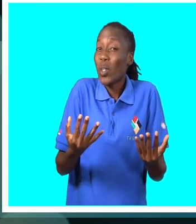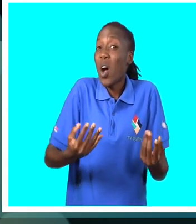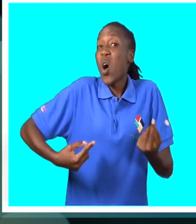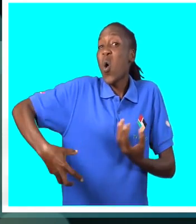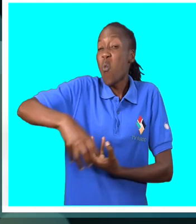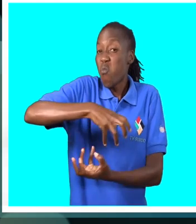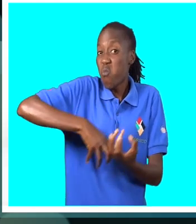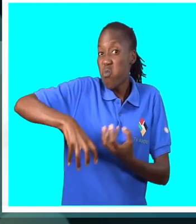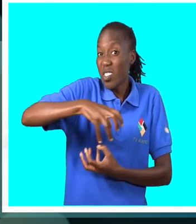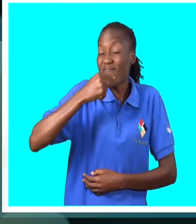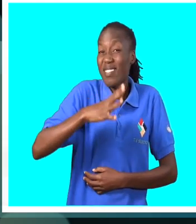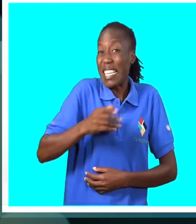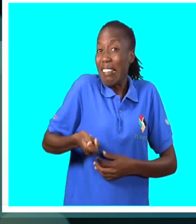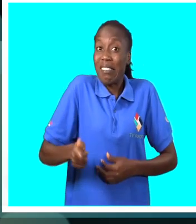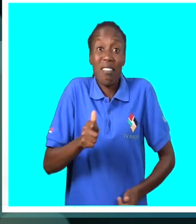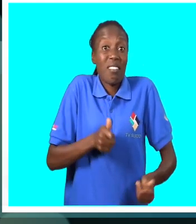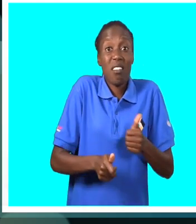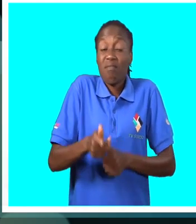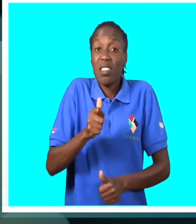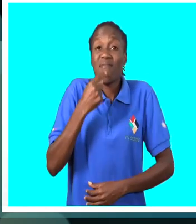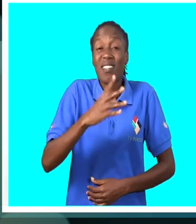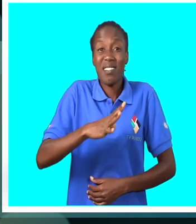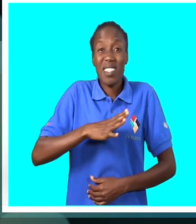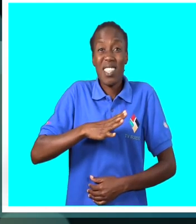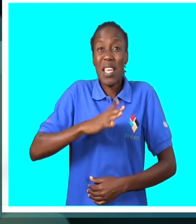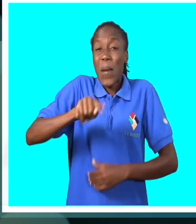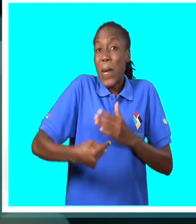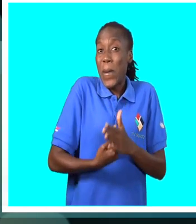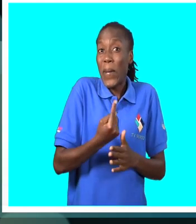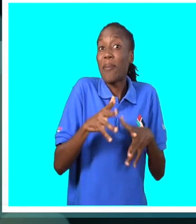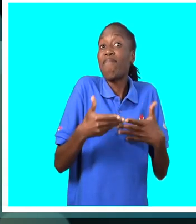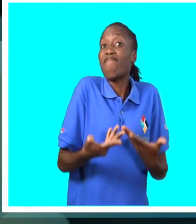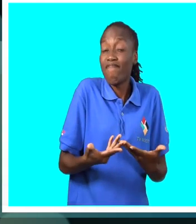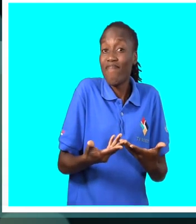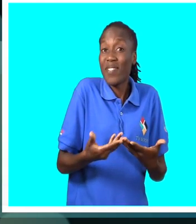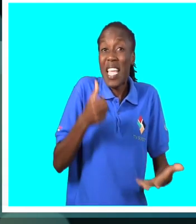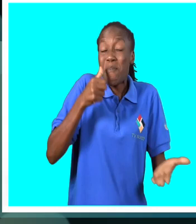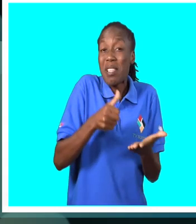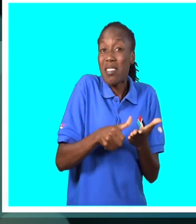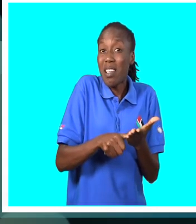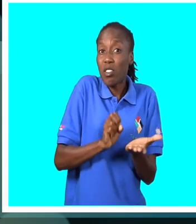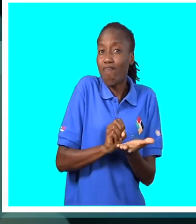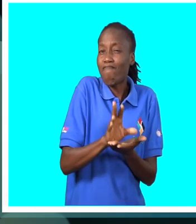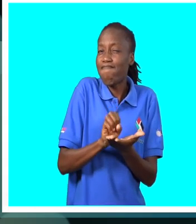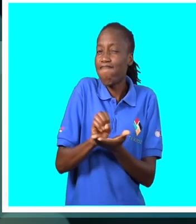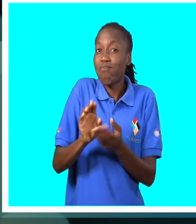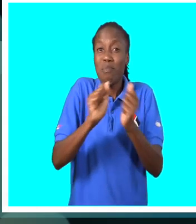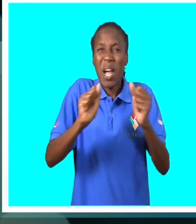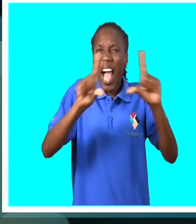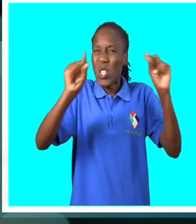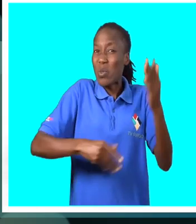tem estado a haver especulações e tem estado a ser lançadas mensagens que não são